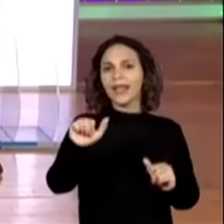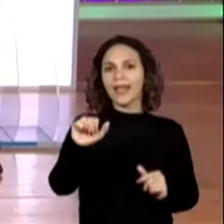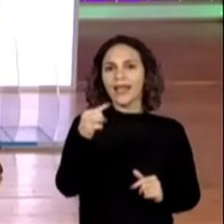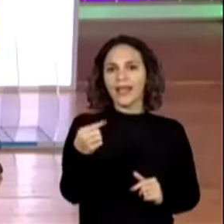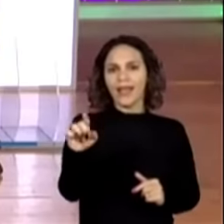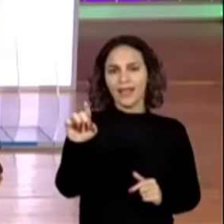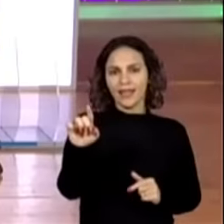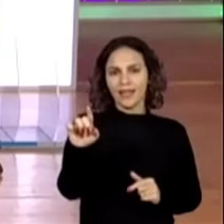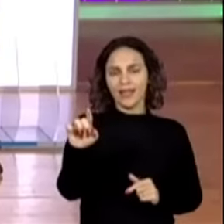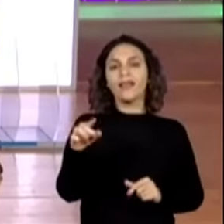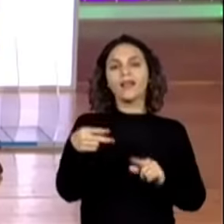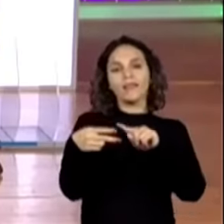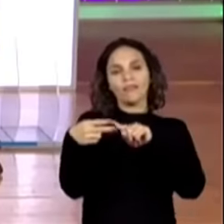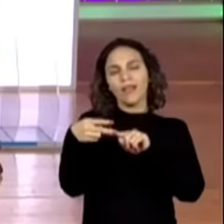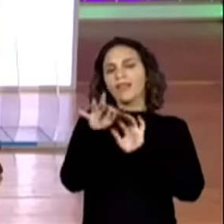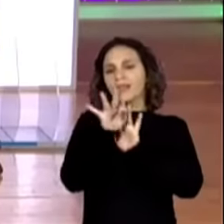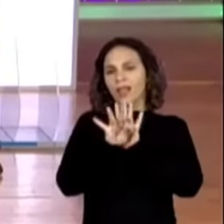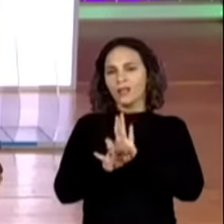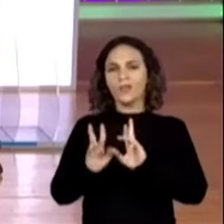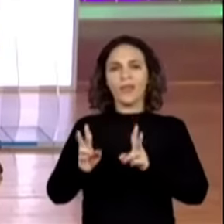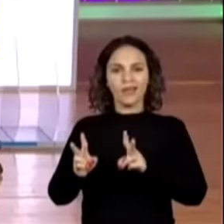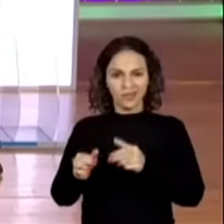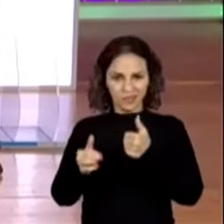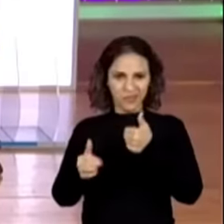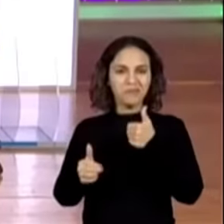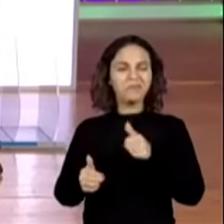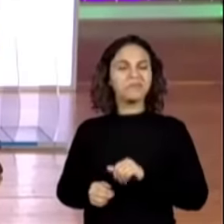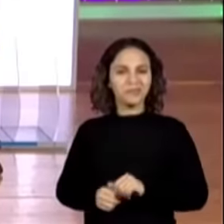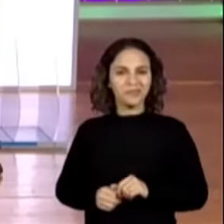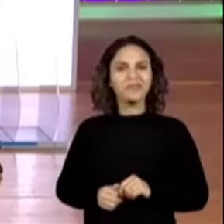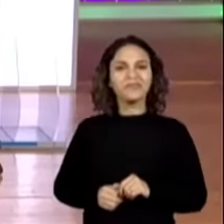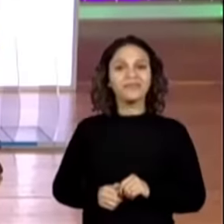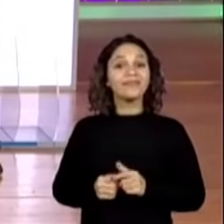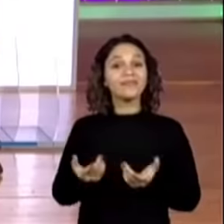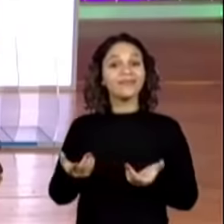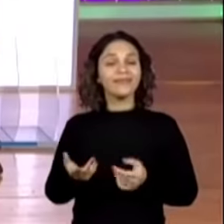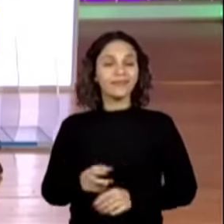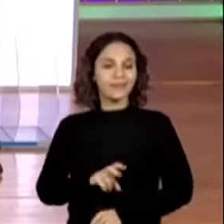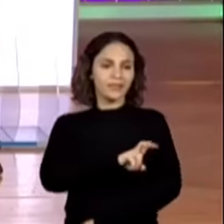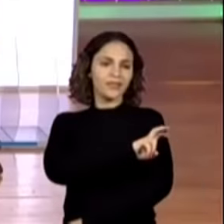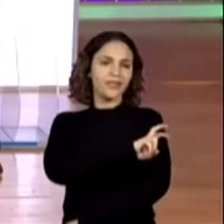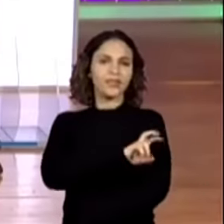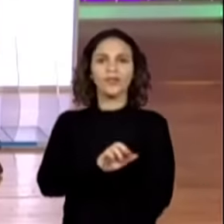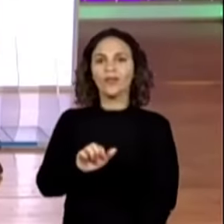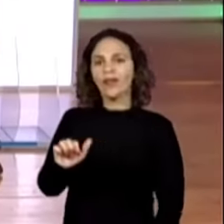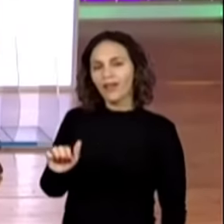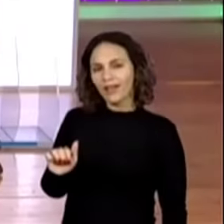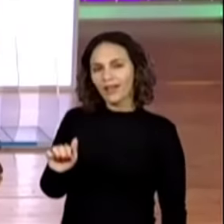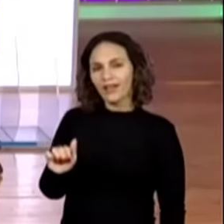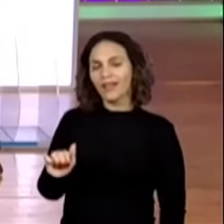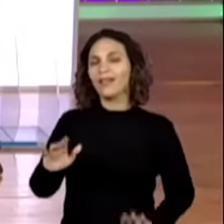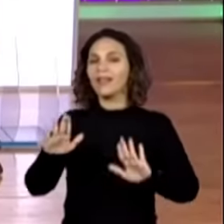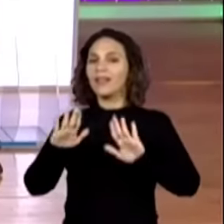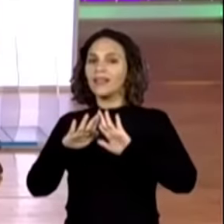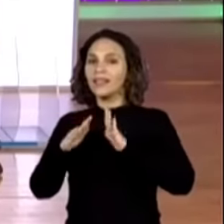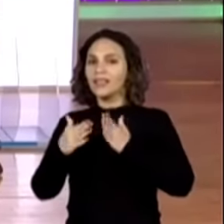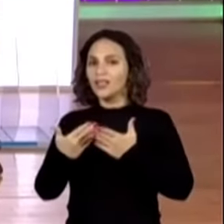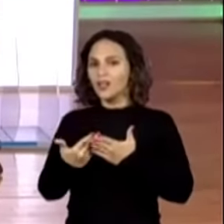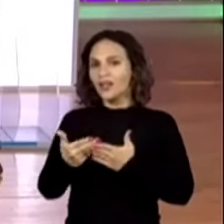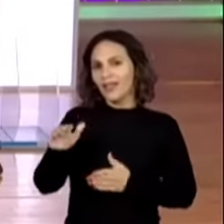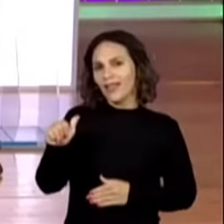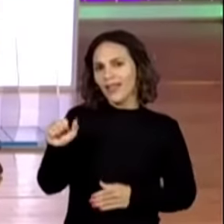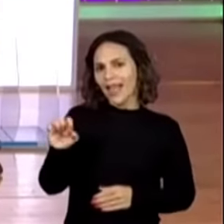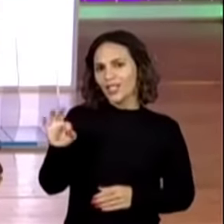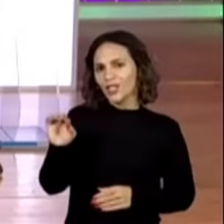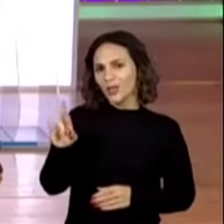Mas essas se referem ao mesmo texto. E aí, a galera do quinto ano A, da Escola Castorina e Cavalheira, todo